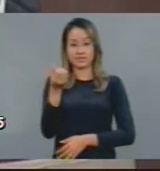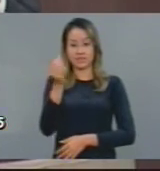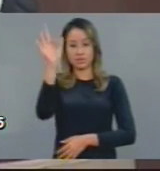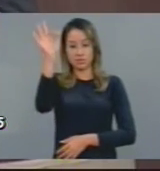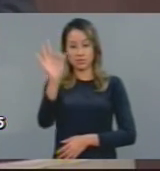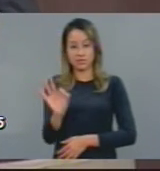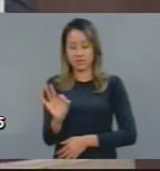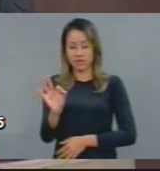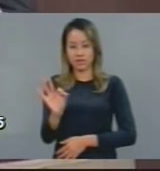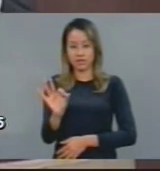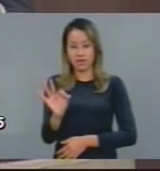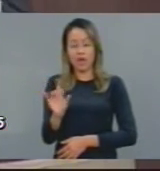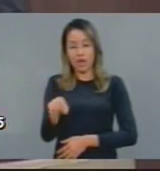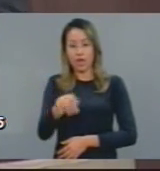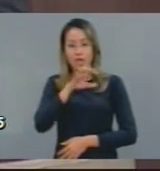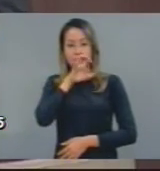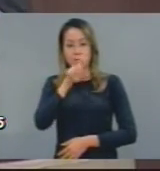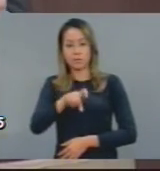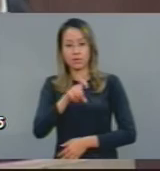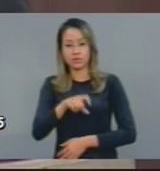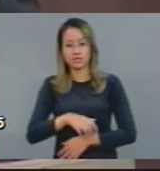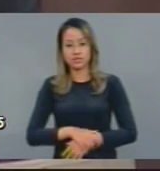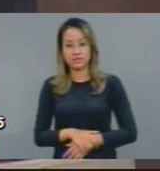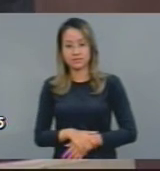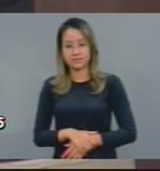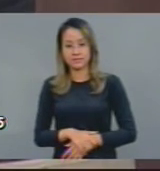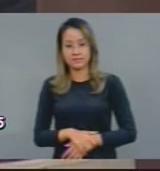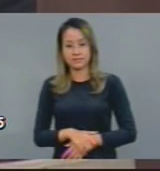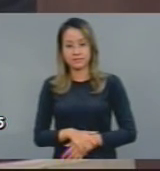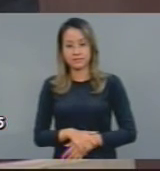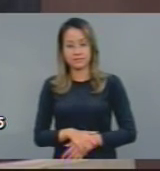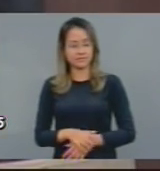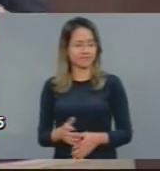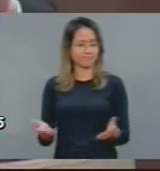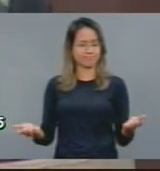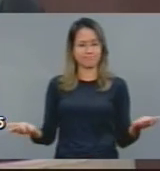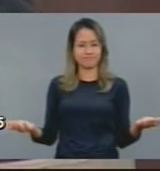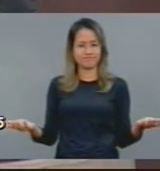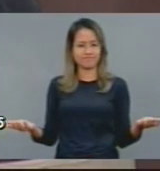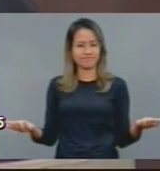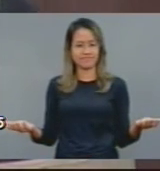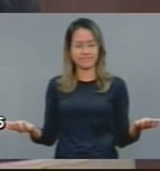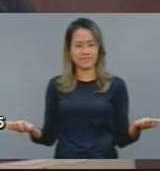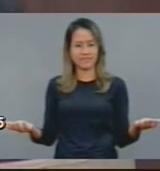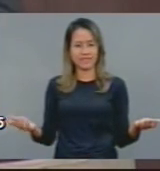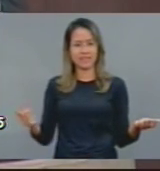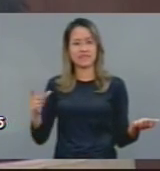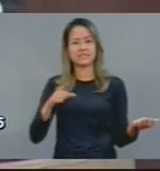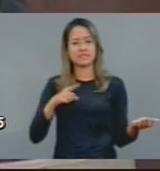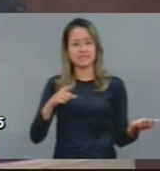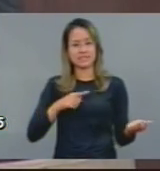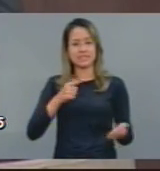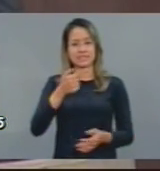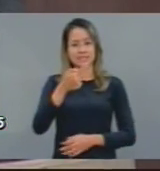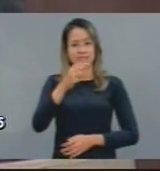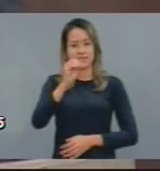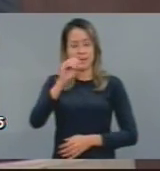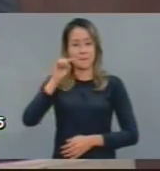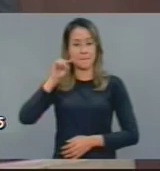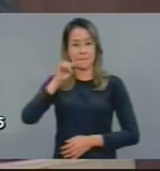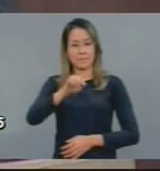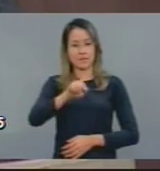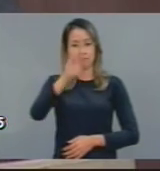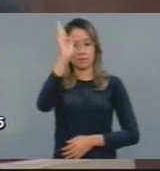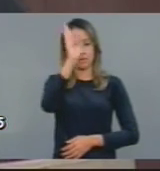ganha mais de 160 salários, paga menos de 10% de imposto. Existem 70 mil brasileiros que são